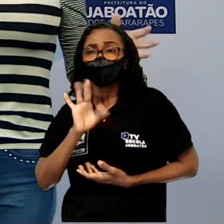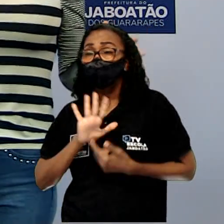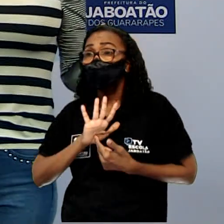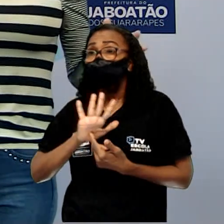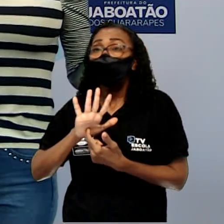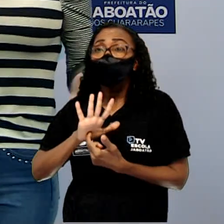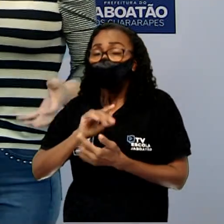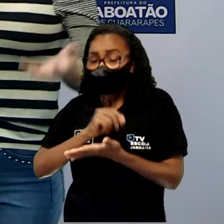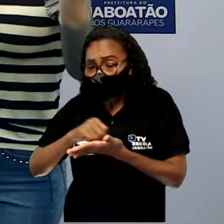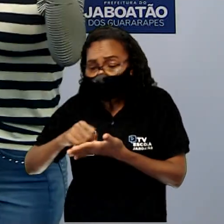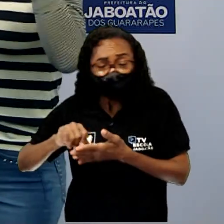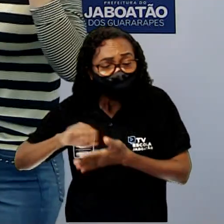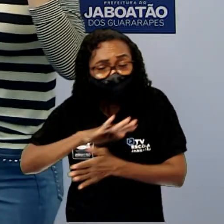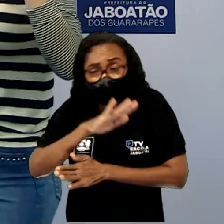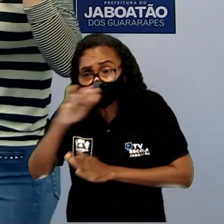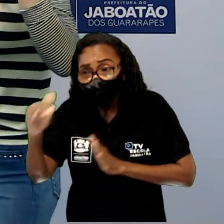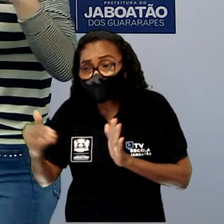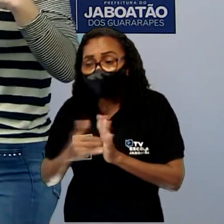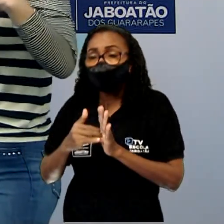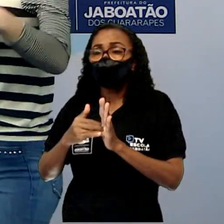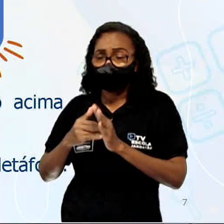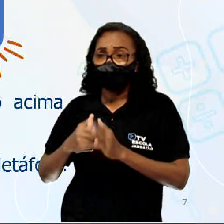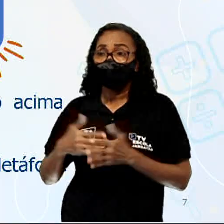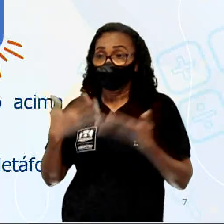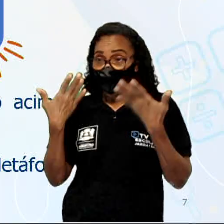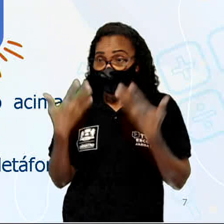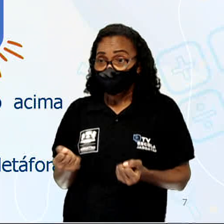tudo. Vamos lá continuar o desafio?